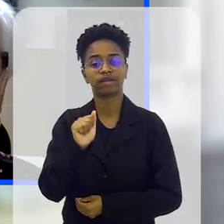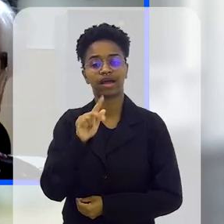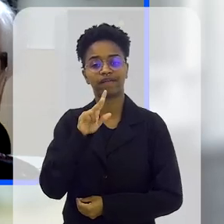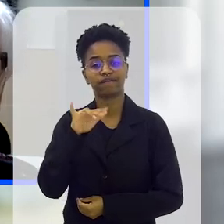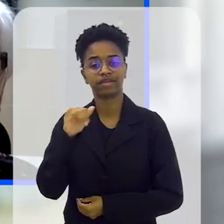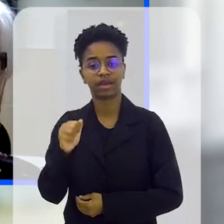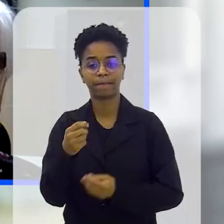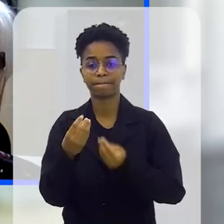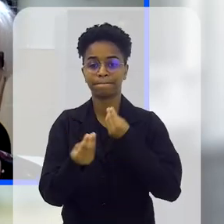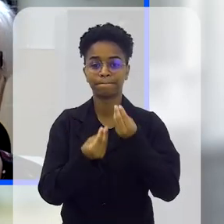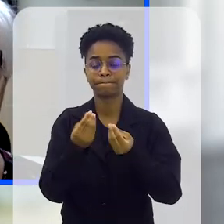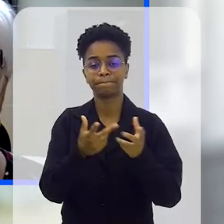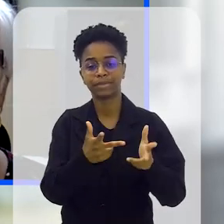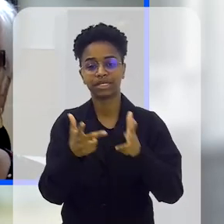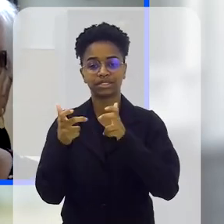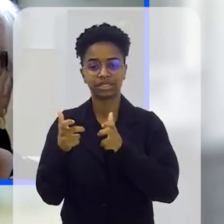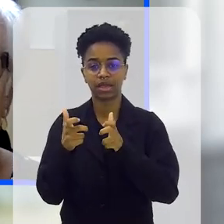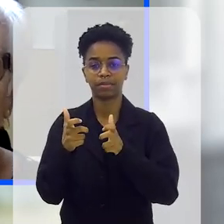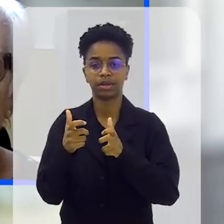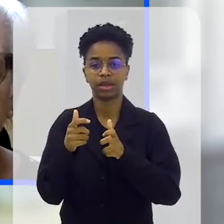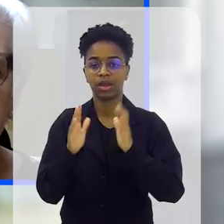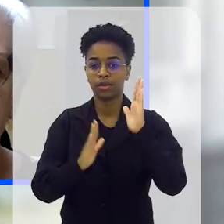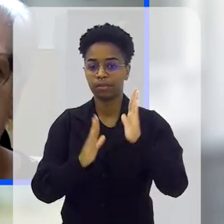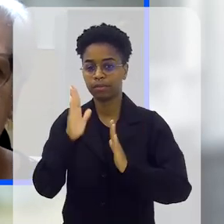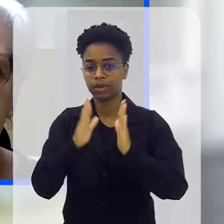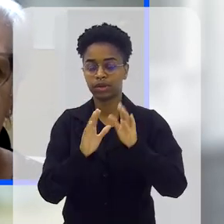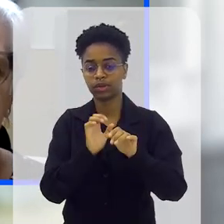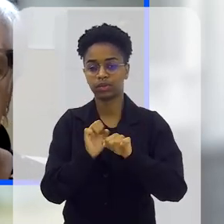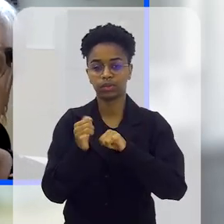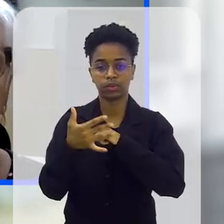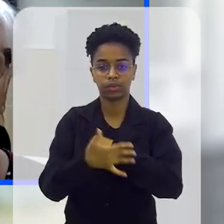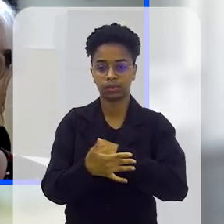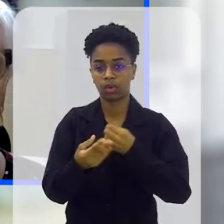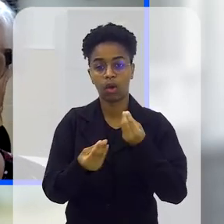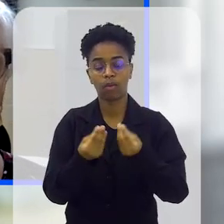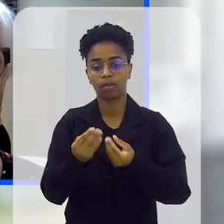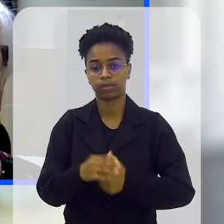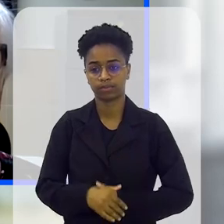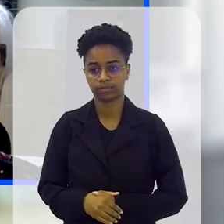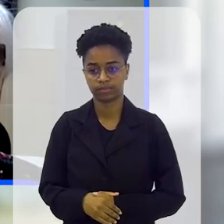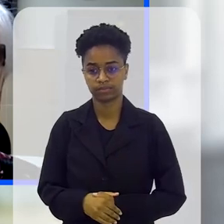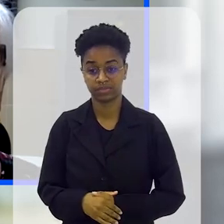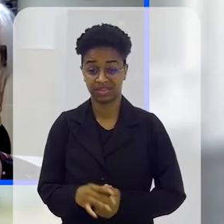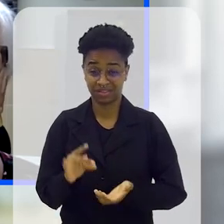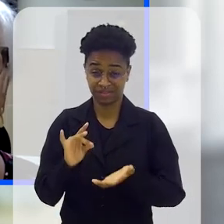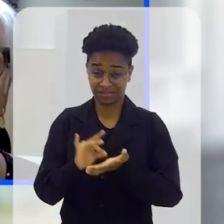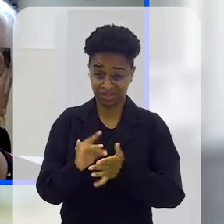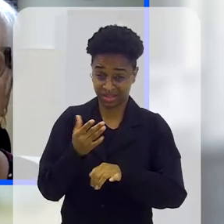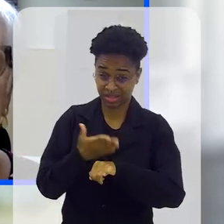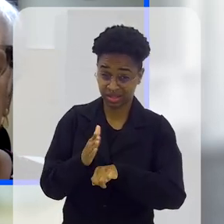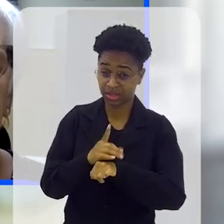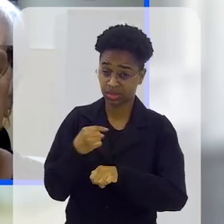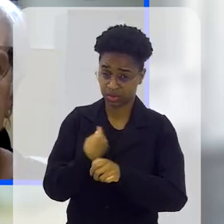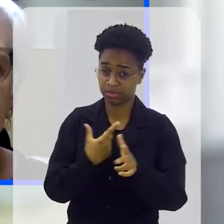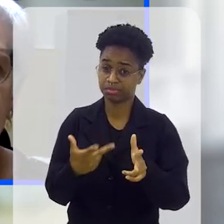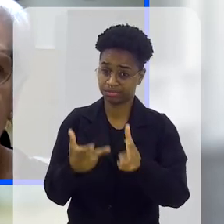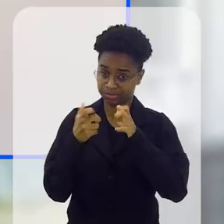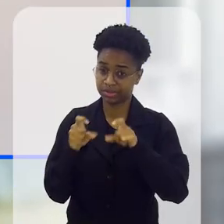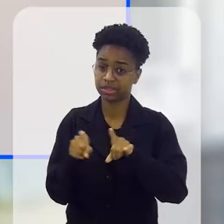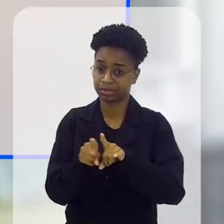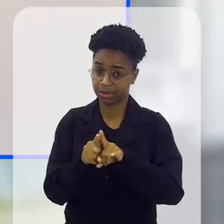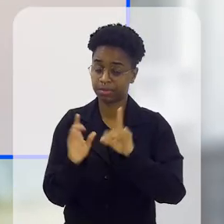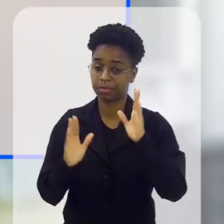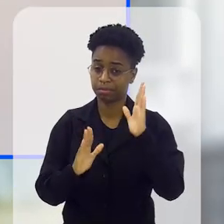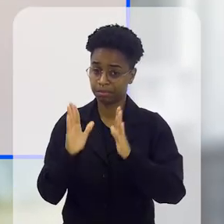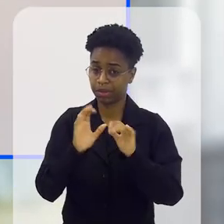é que você tem visto na ponta lá esse período pandêmico e pós-pandemia? Na prática, a gente percebeu